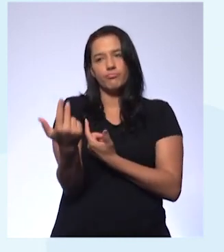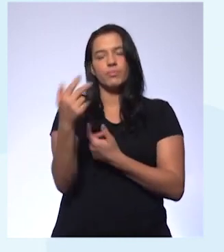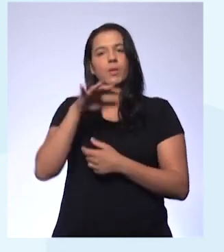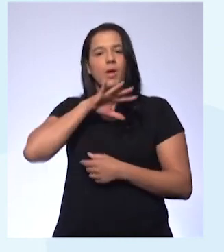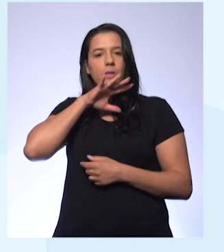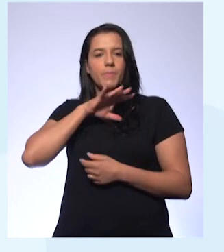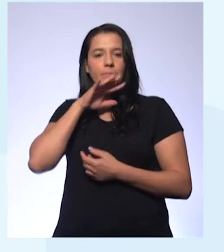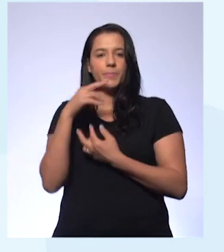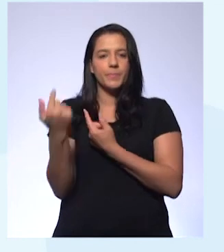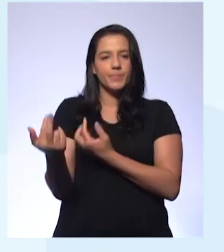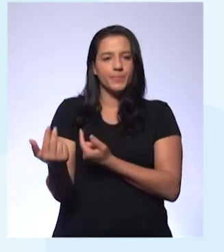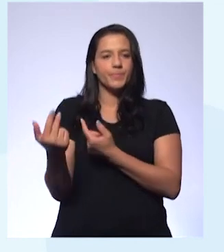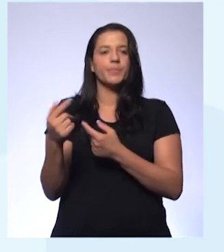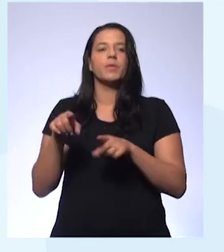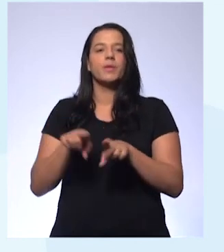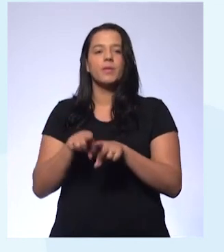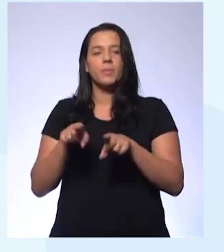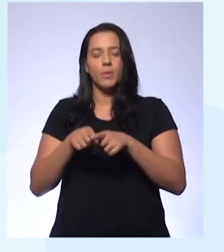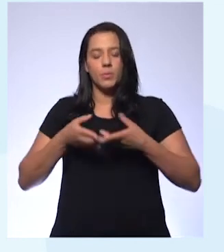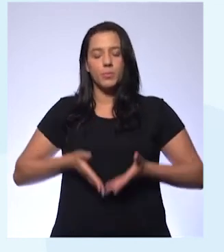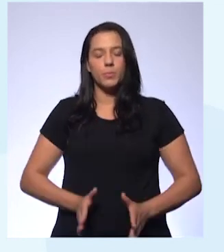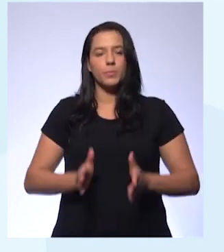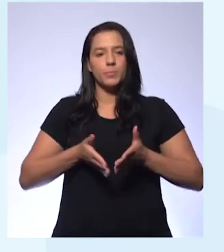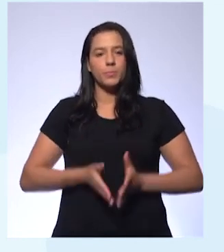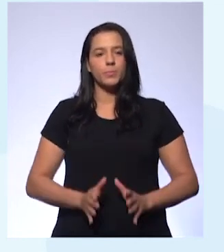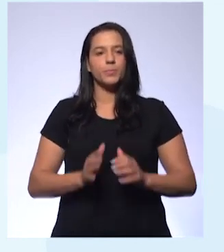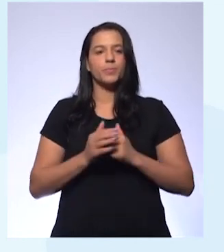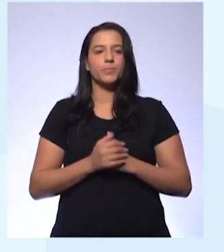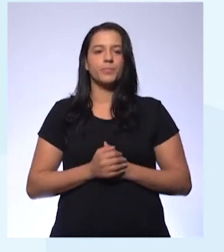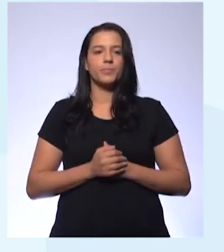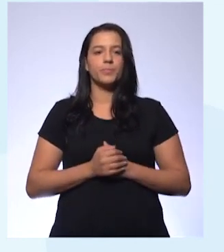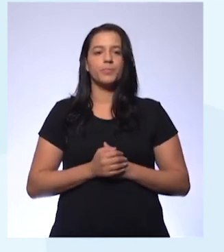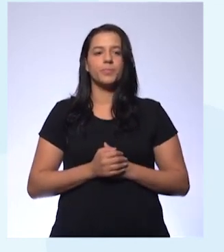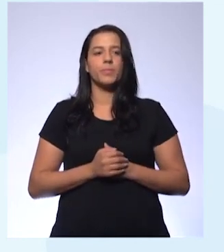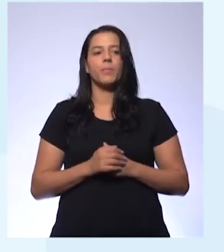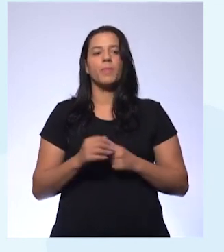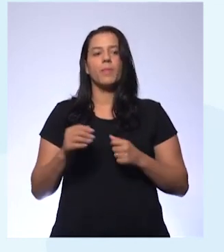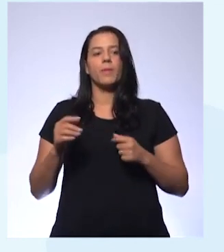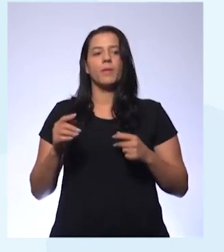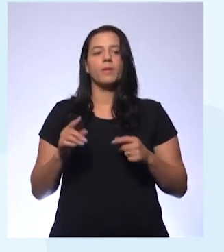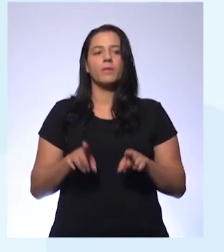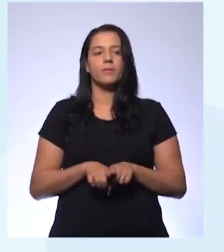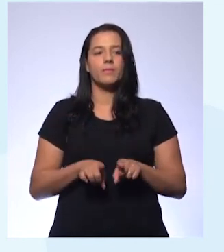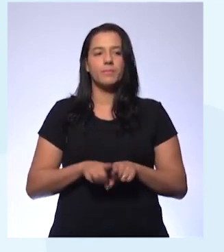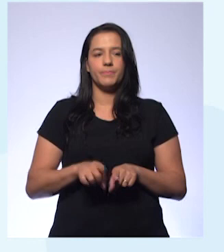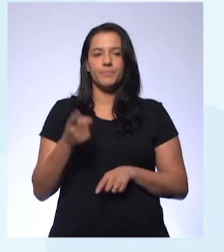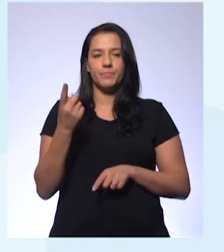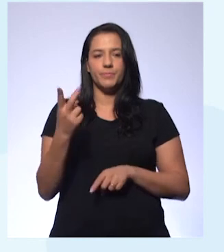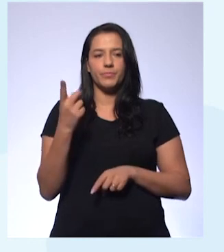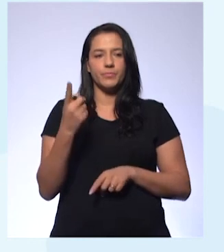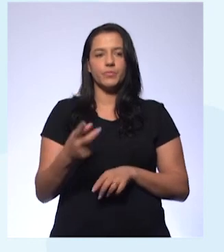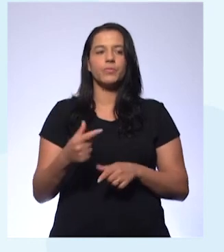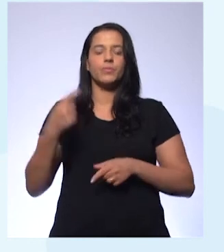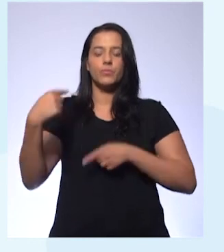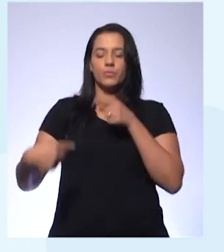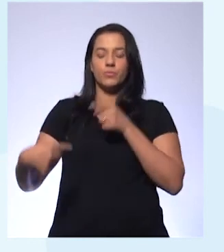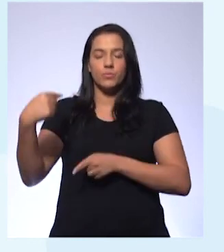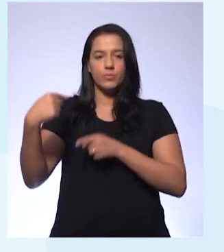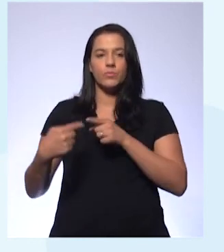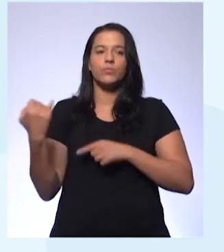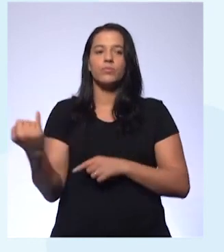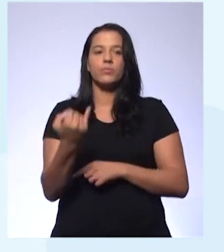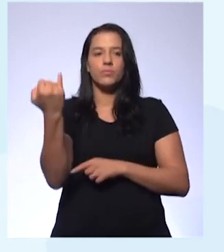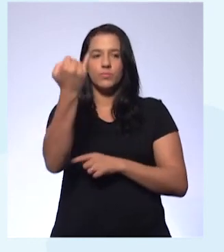processo reprodutivo. Discutir a importância das unidades de conservação para a